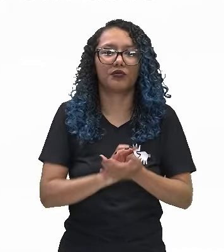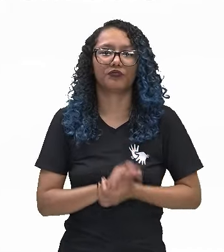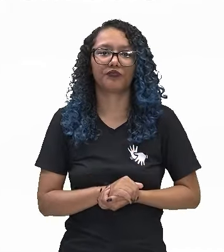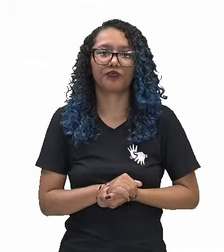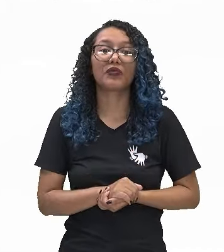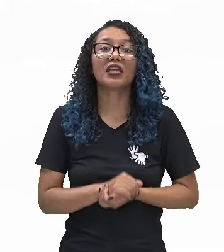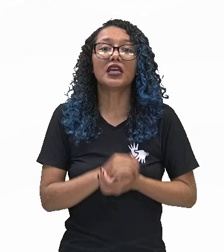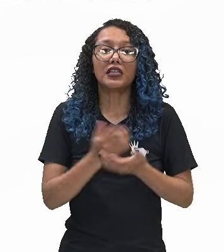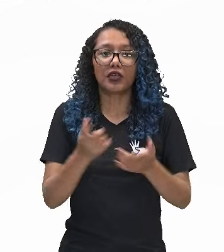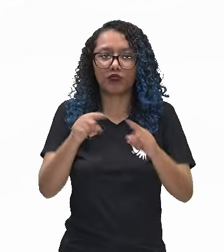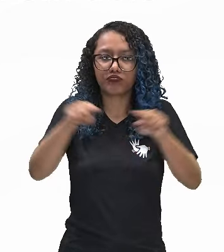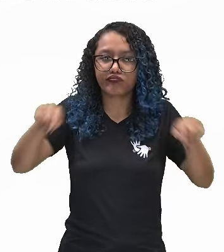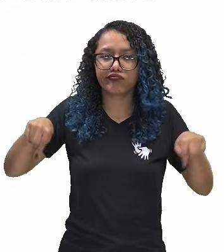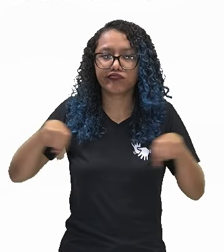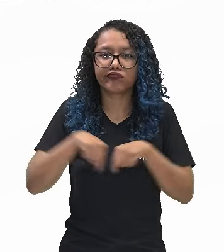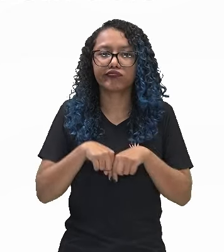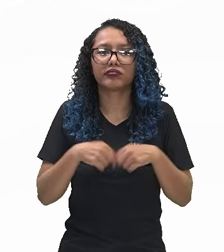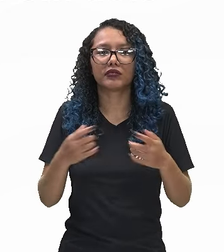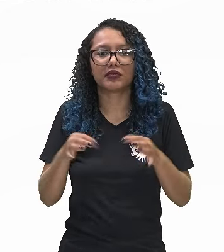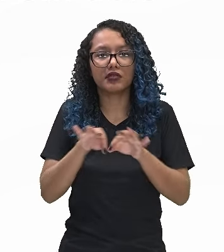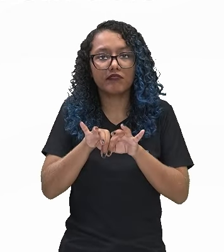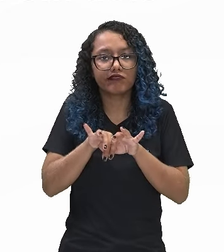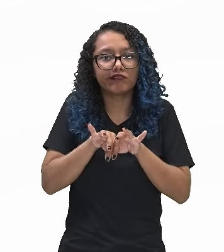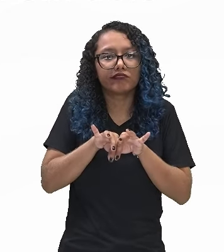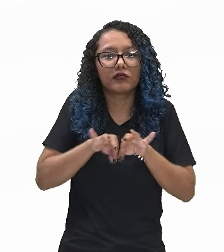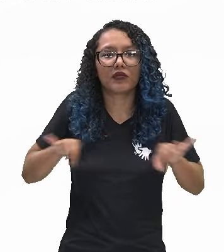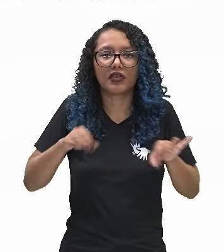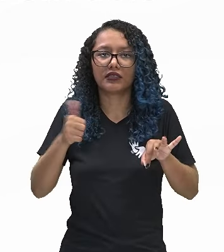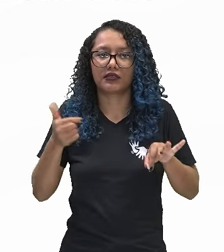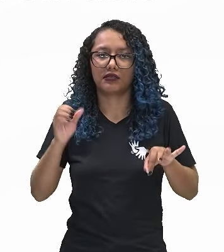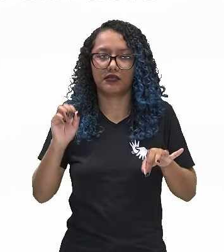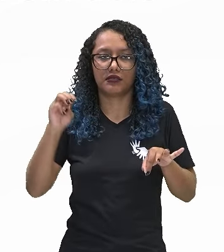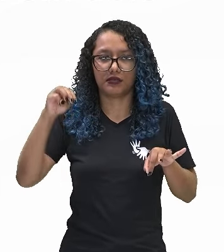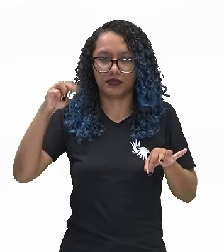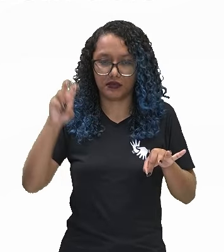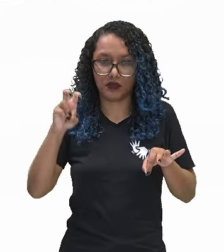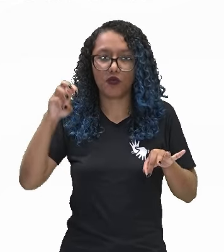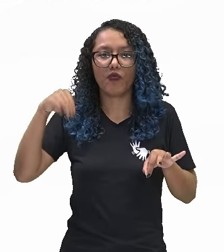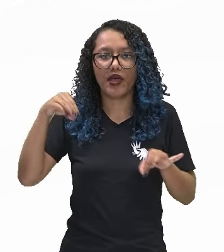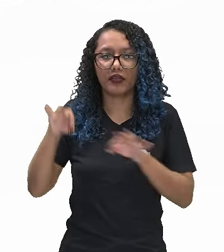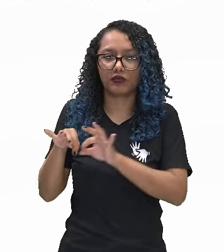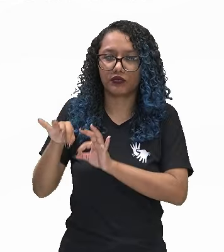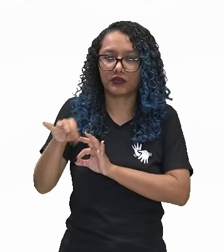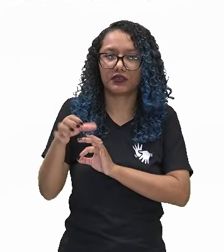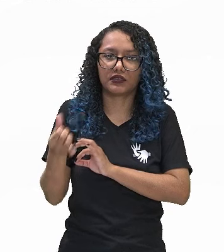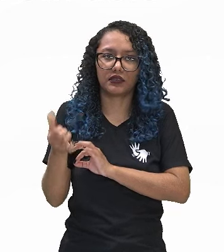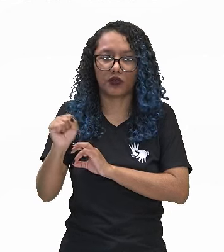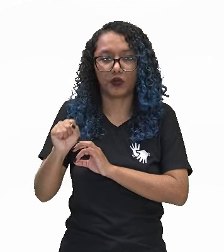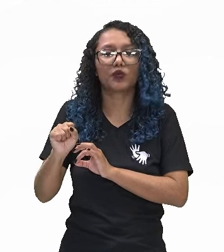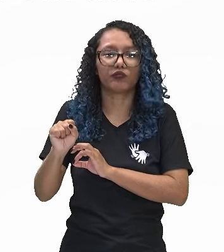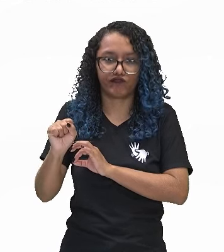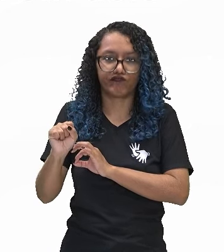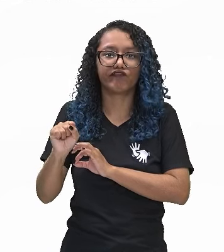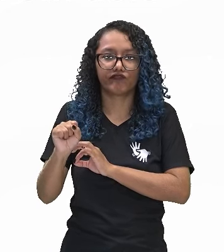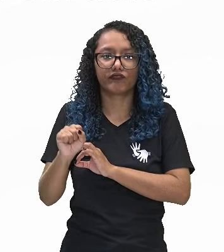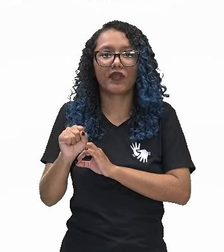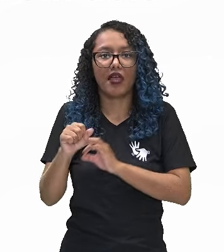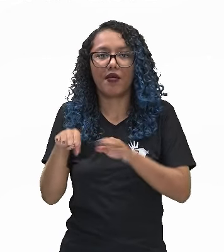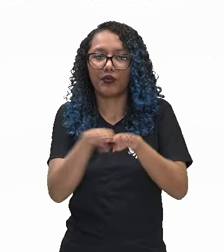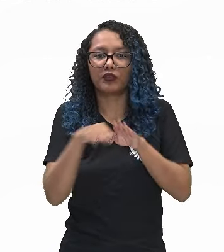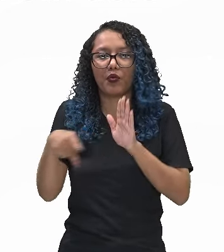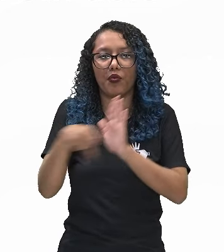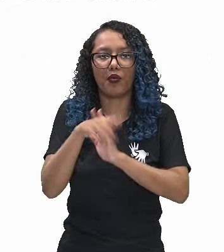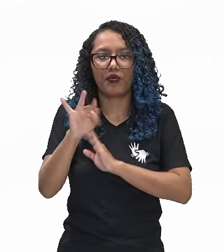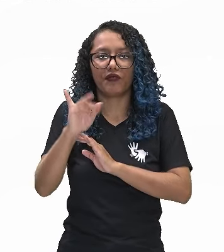de comprimento por 68 de largura, que é uma padronização da FIFA. Duas equipes, compostas por 11